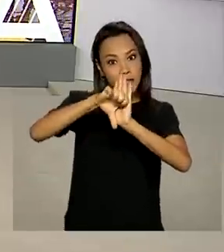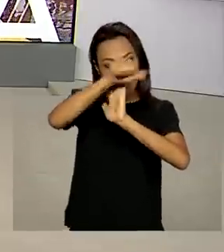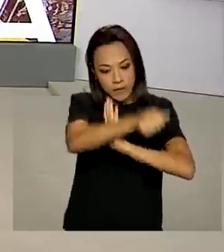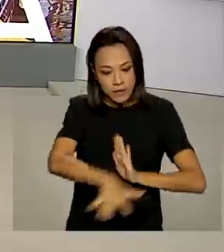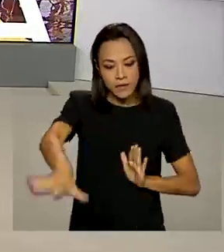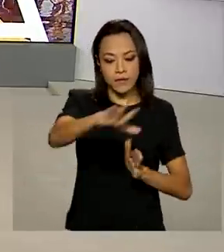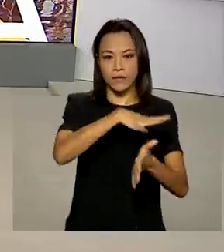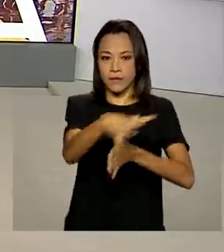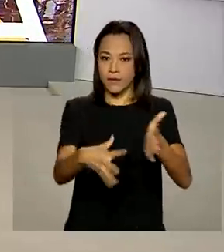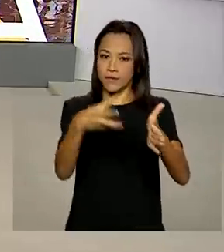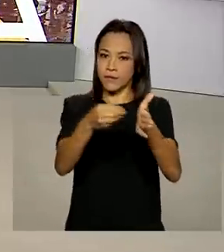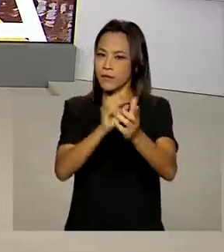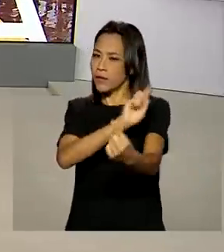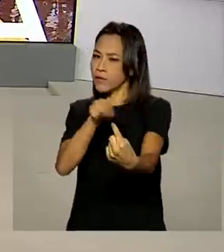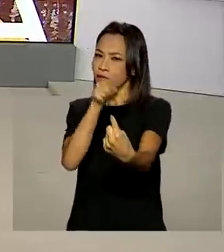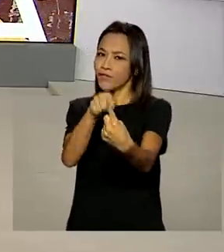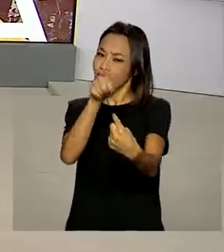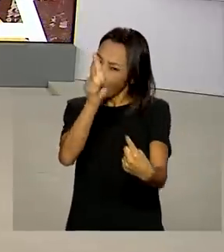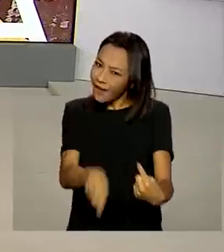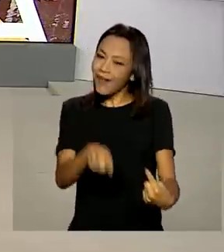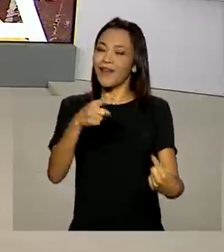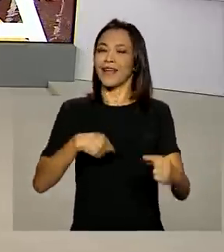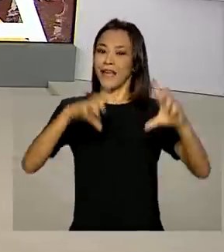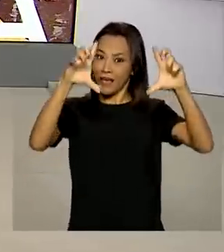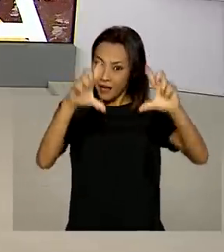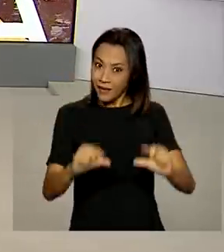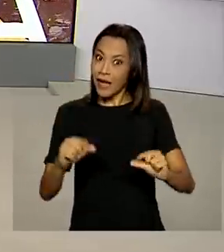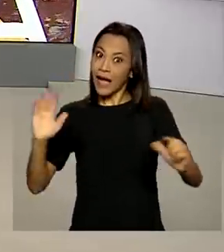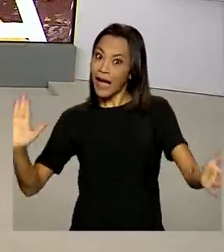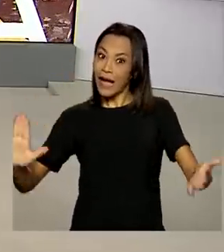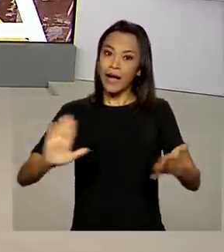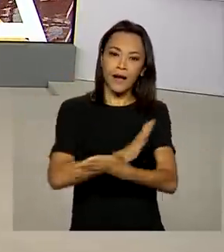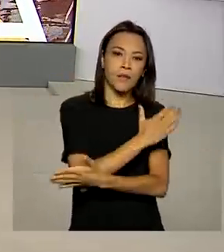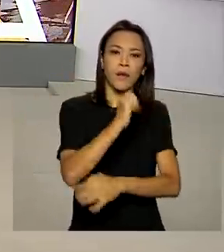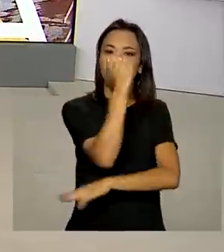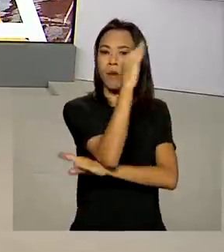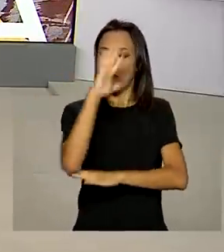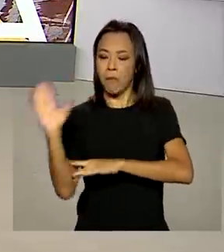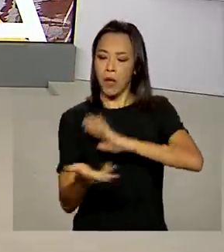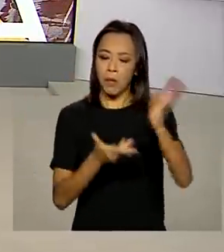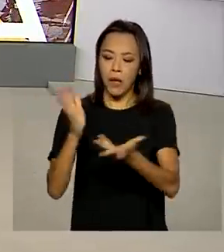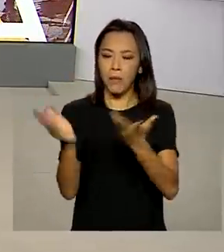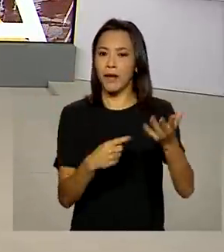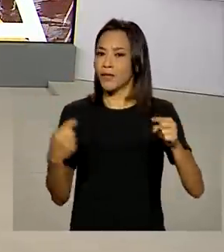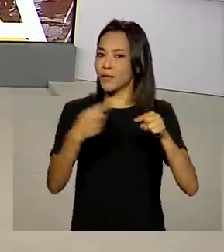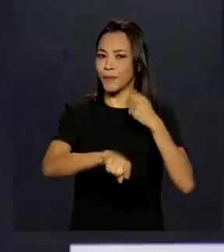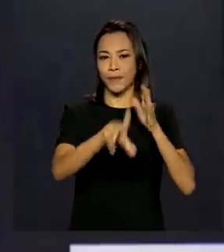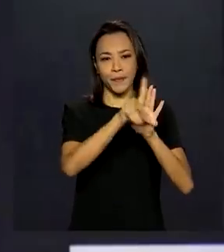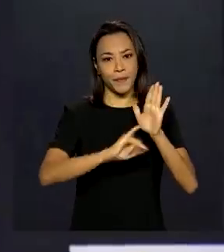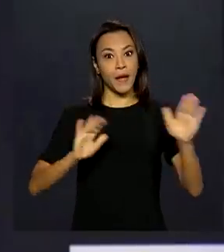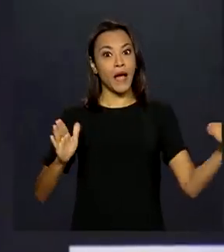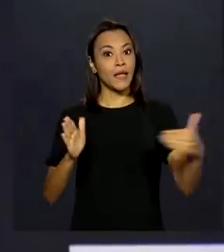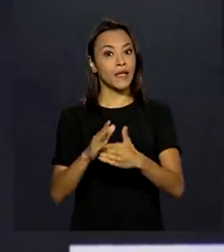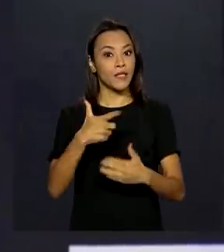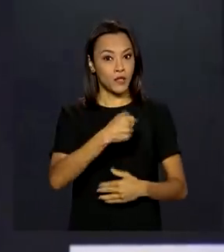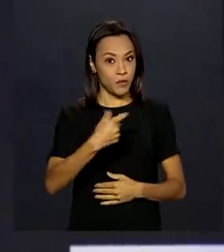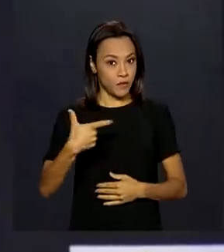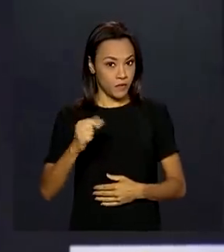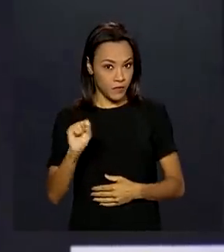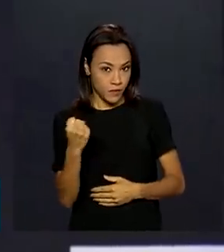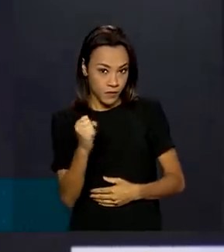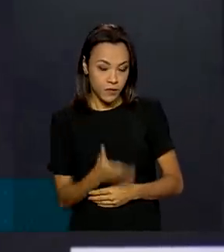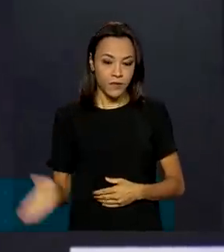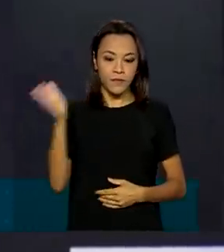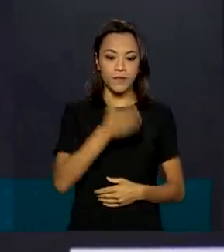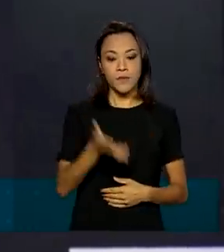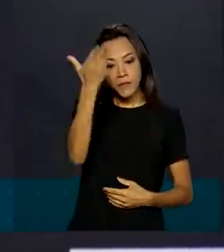na Amazônia. O objetivo é acabar com o desmatamento ilegal na região até 2028. De acordo com